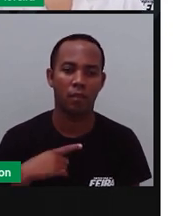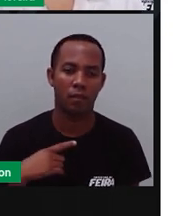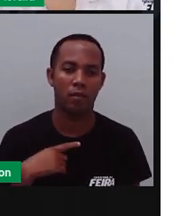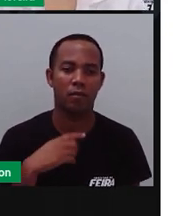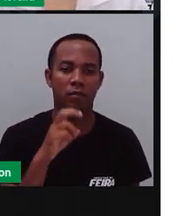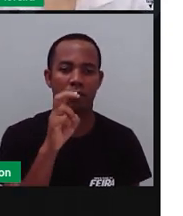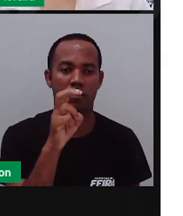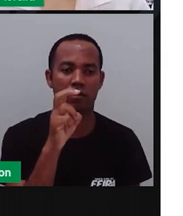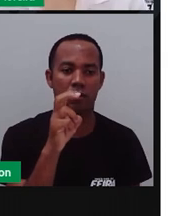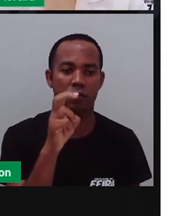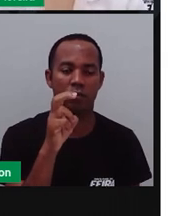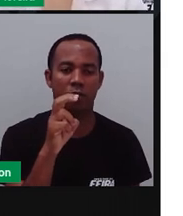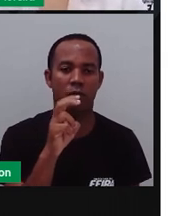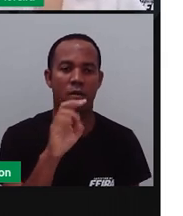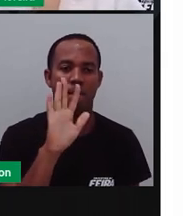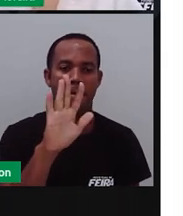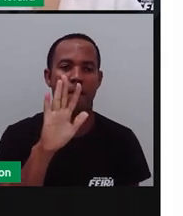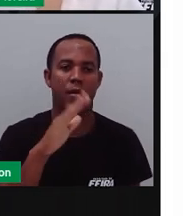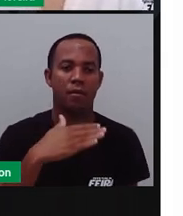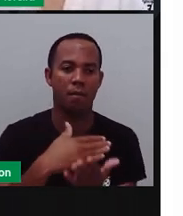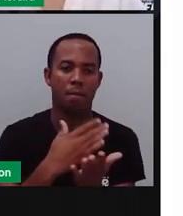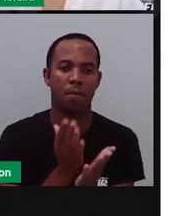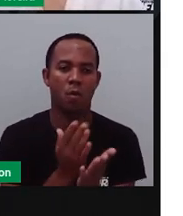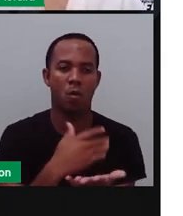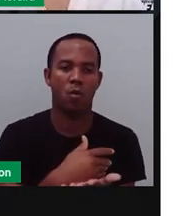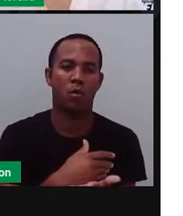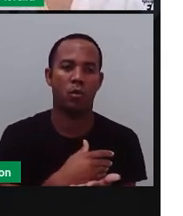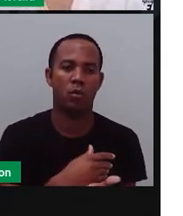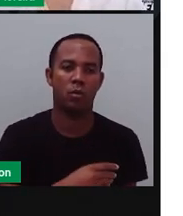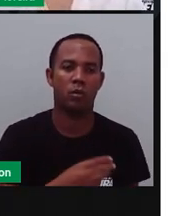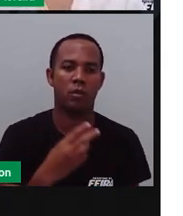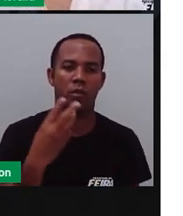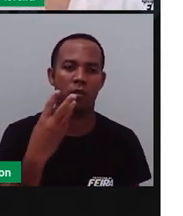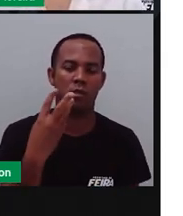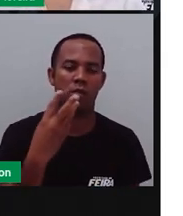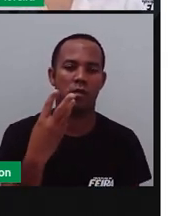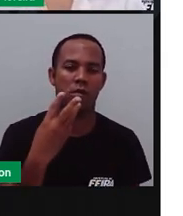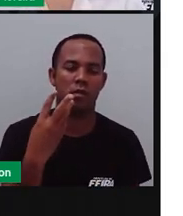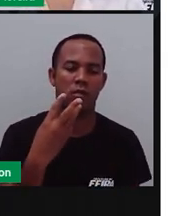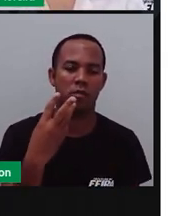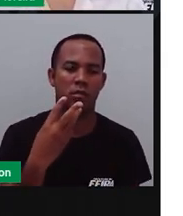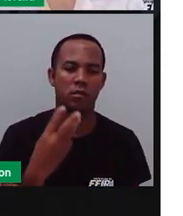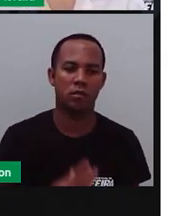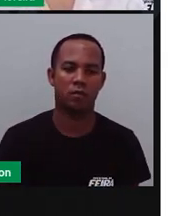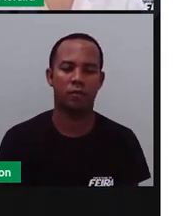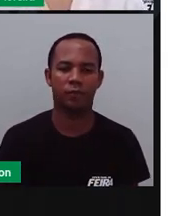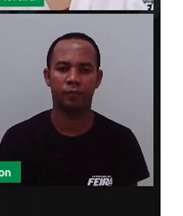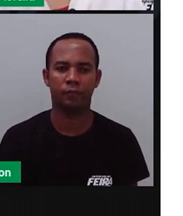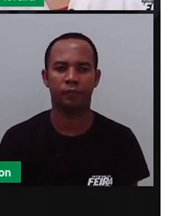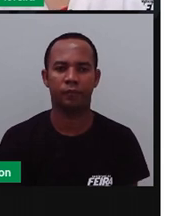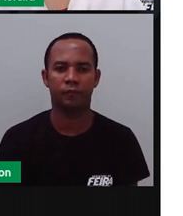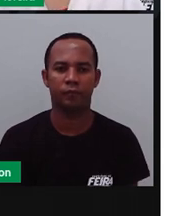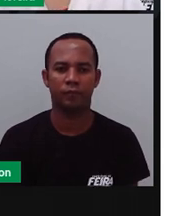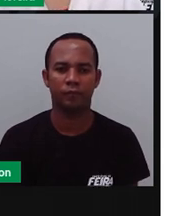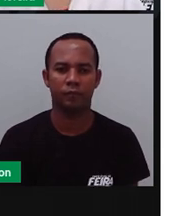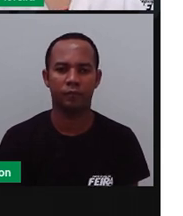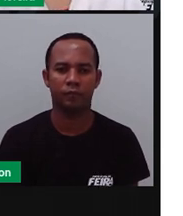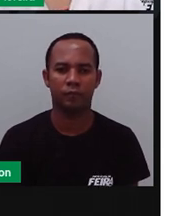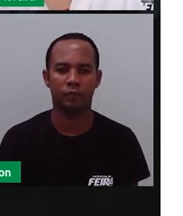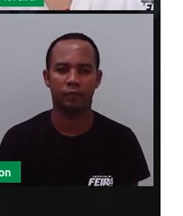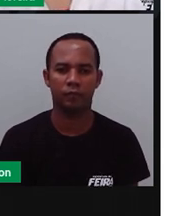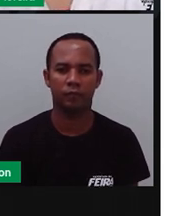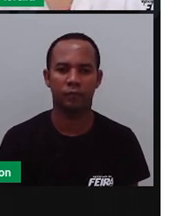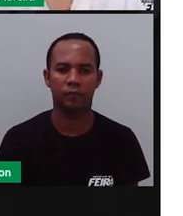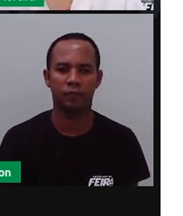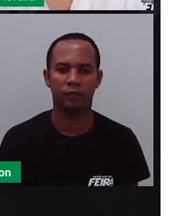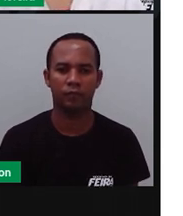E três bolos de fubá, né? Então, se são três bolos, três unidades, eu vou pintar o quê? Três quadrinhos do